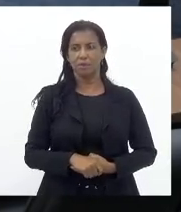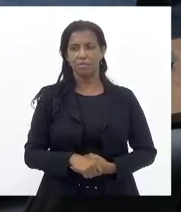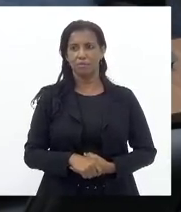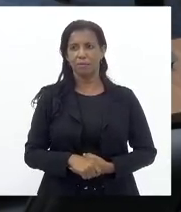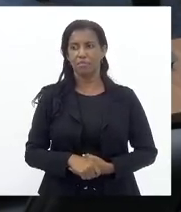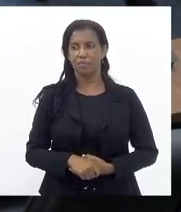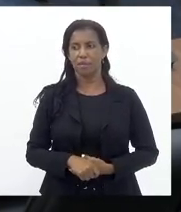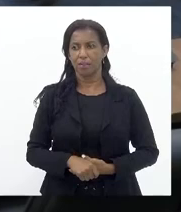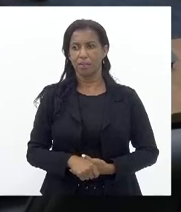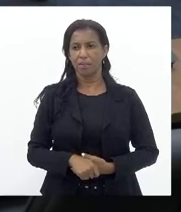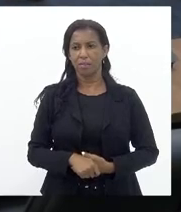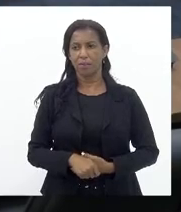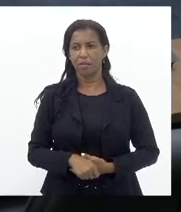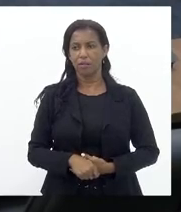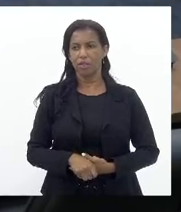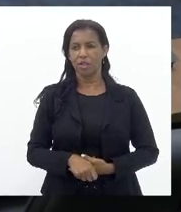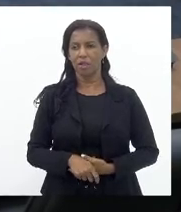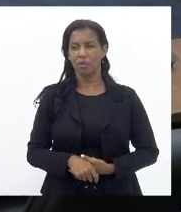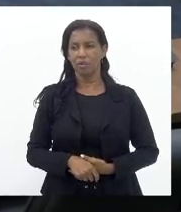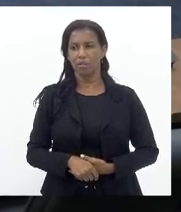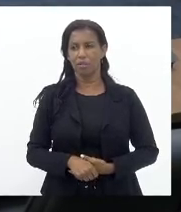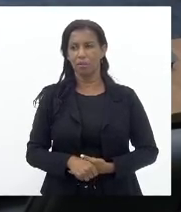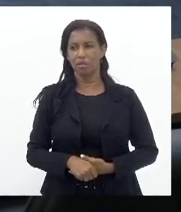Tia Ju Me comportei